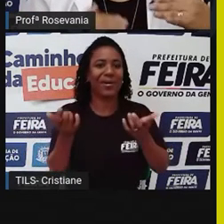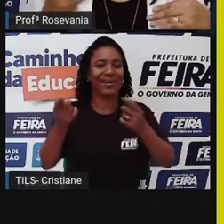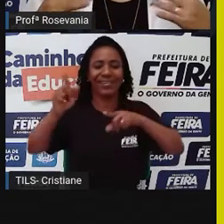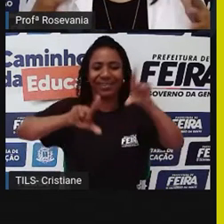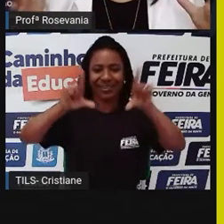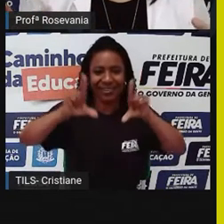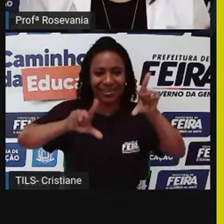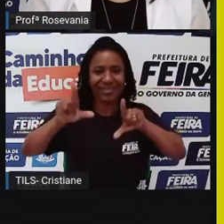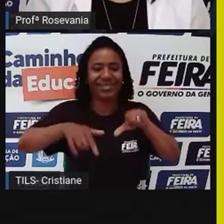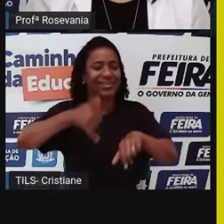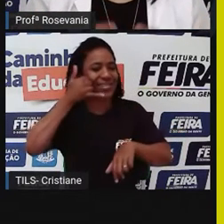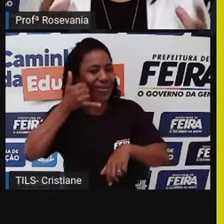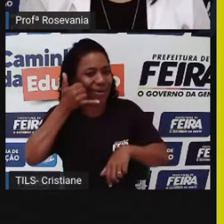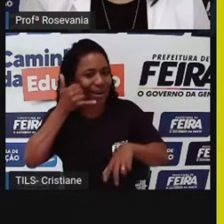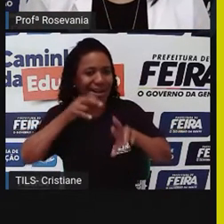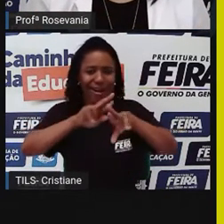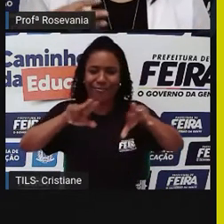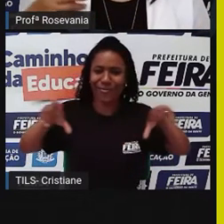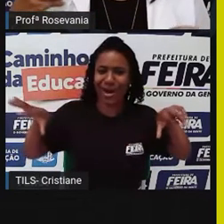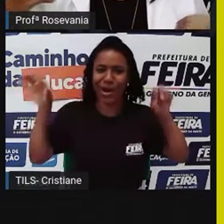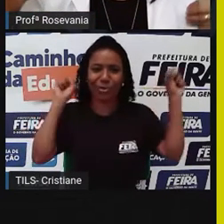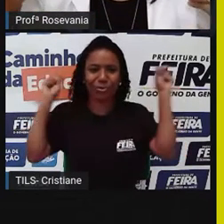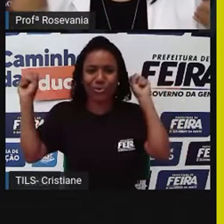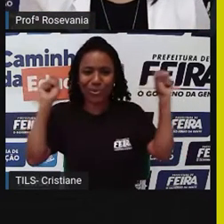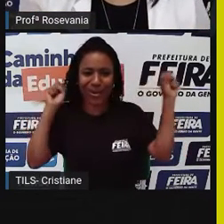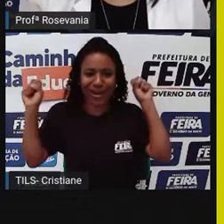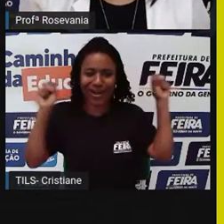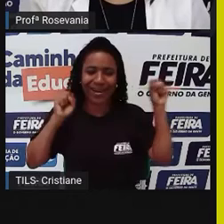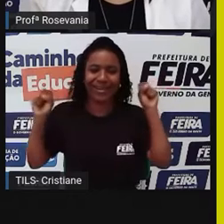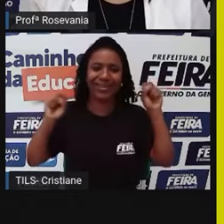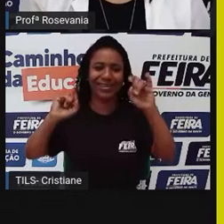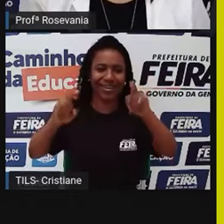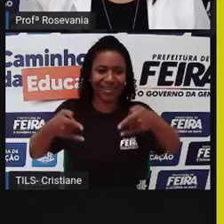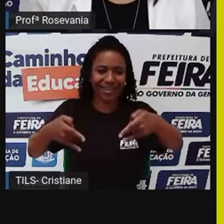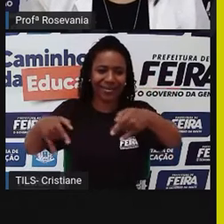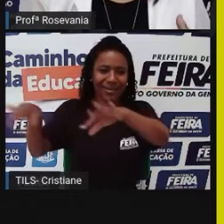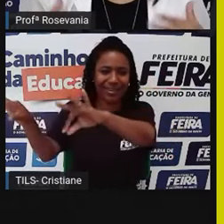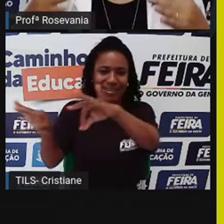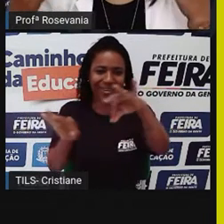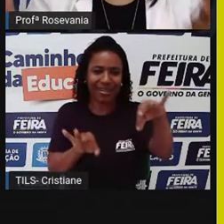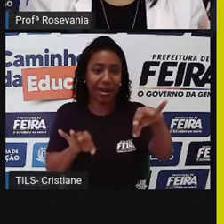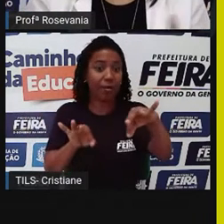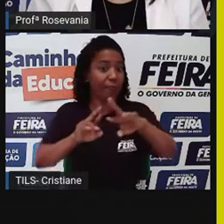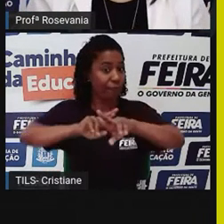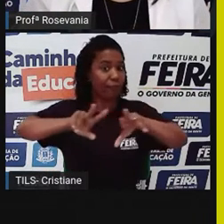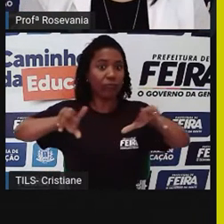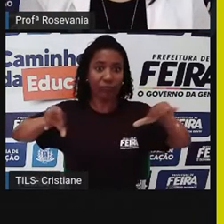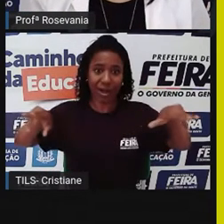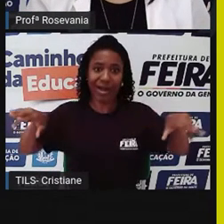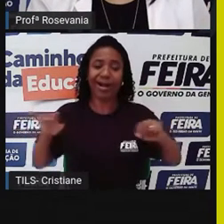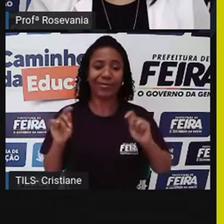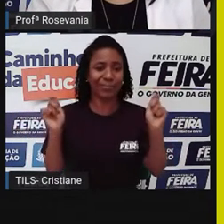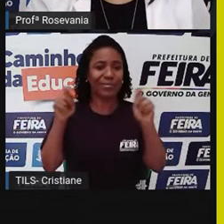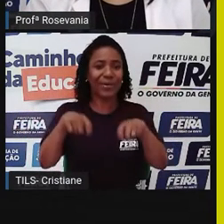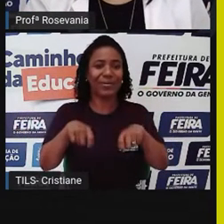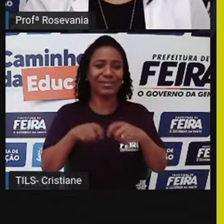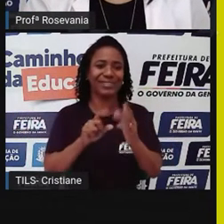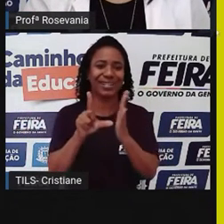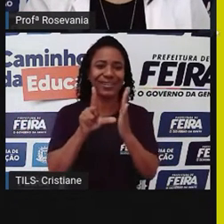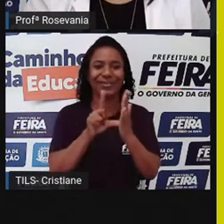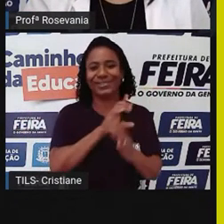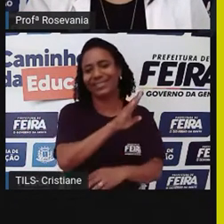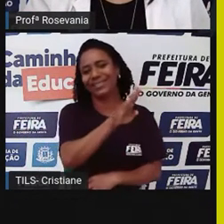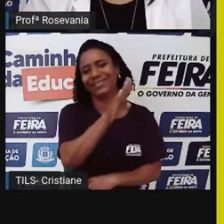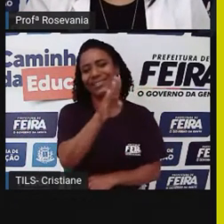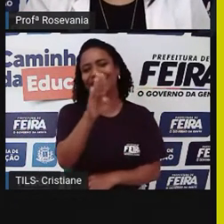de cama, mesa e banho, toalhas, uma série de produtos que você pode encontrar nessas lojas. Hoje, eles